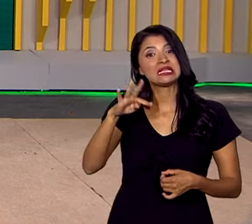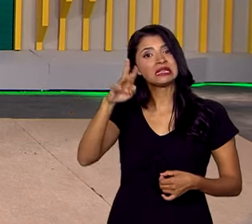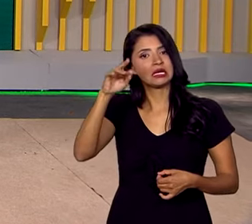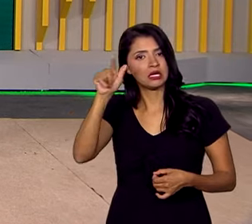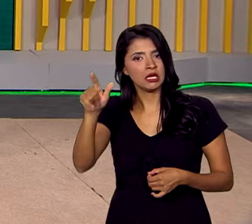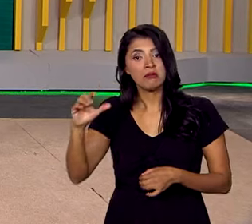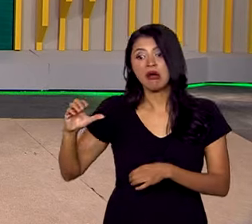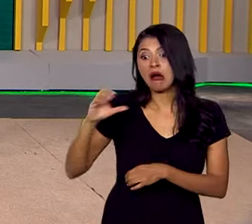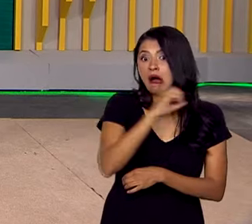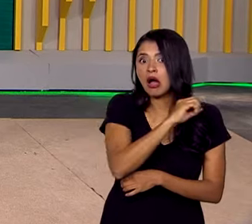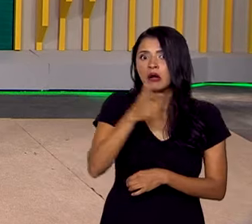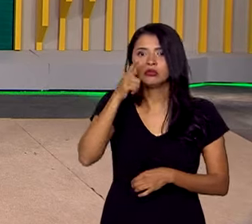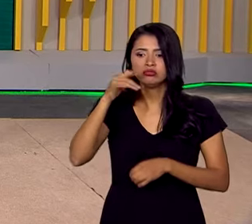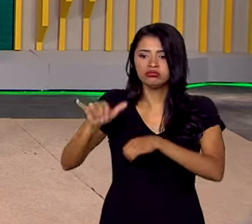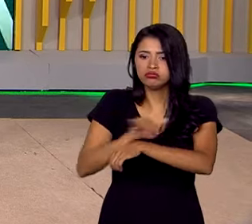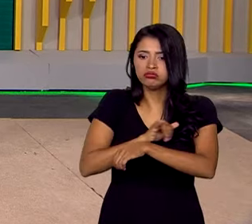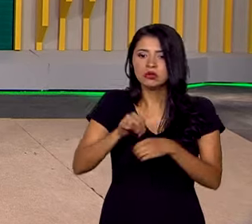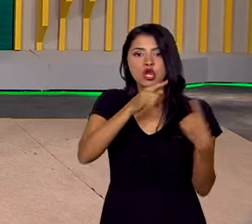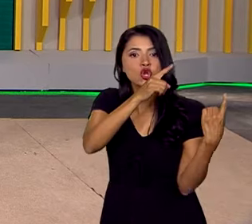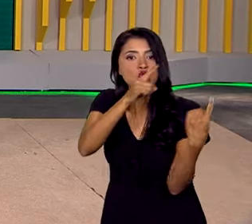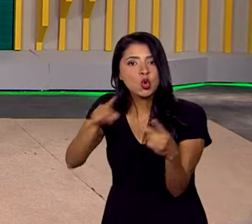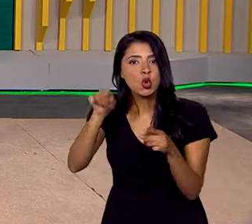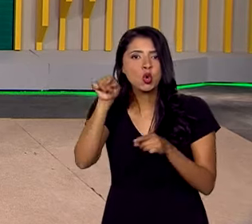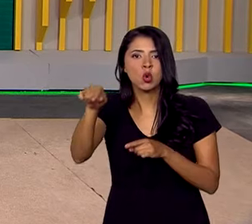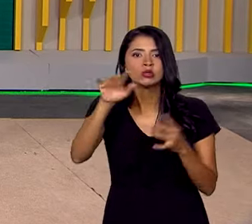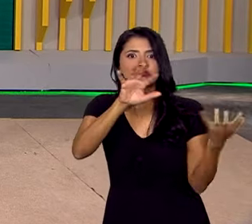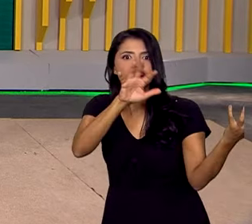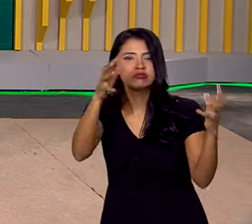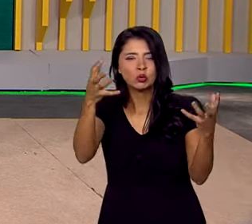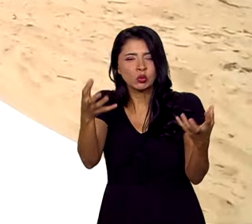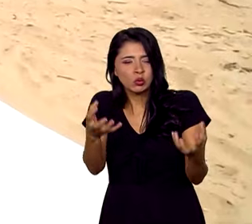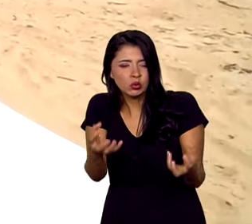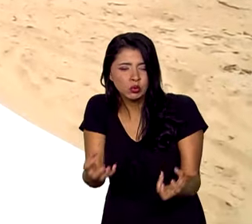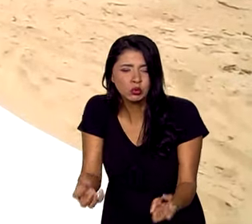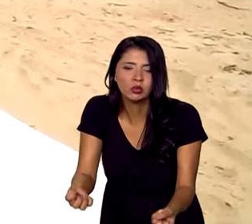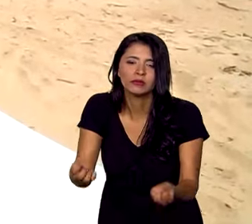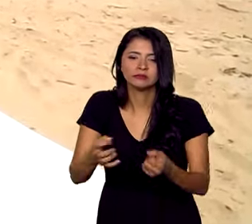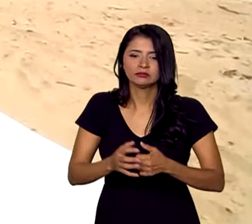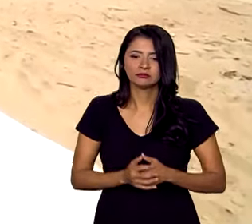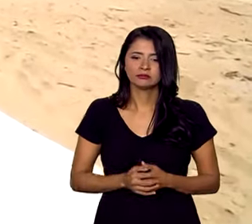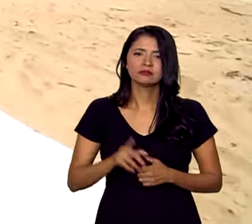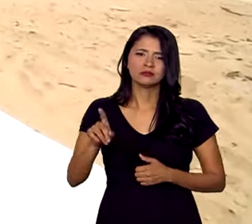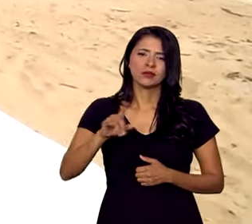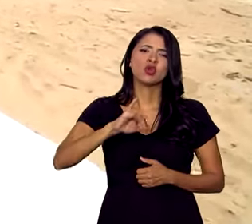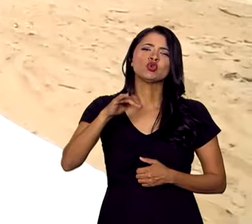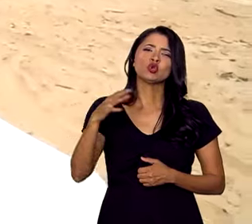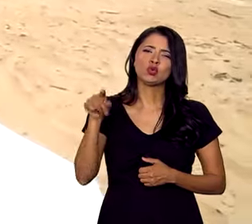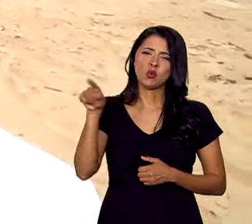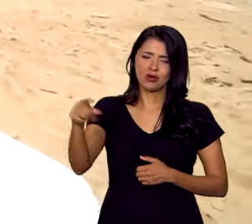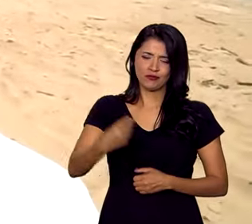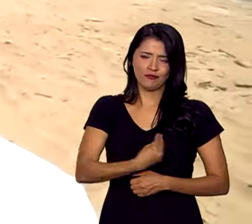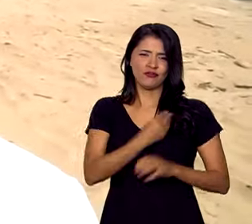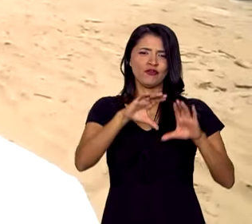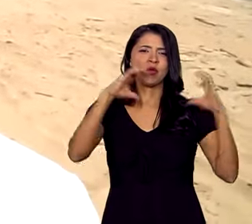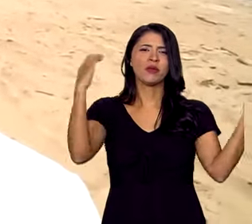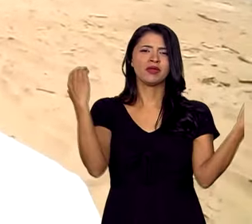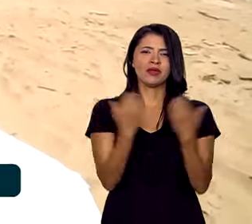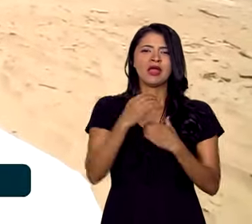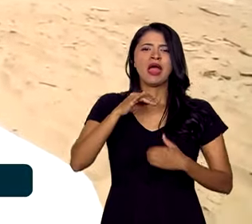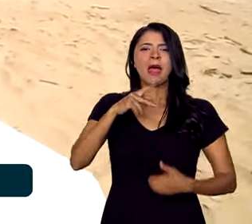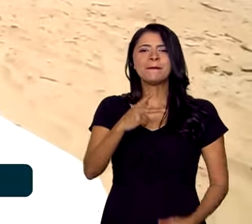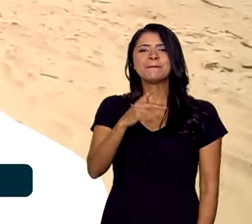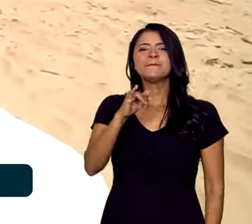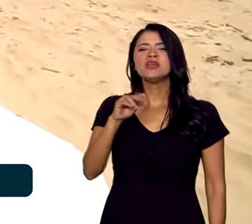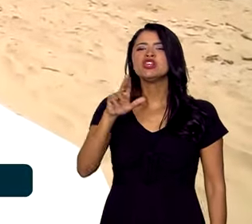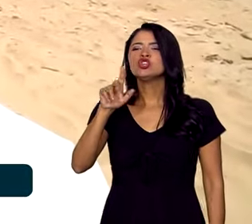emergenciais de enfrentamento a este evento climático extremo. O João Pedro mora na comunidade de Pichuna do